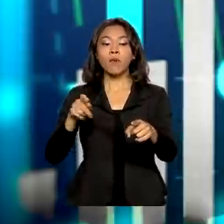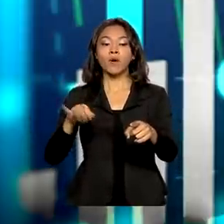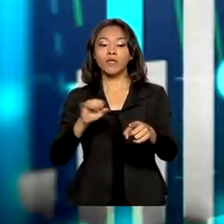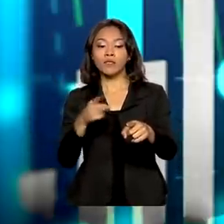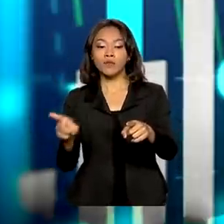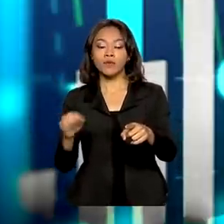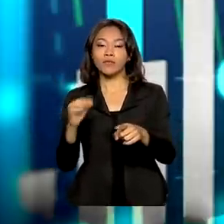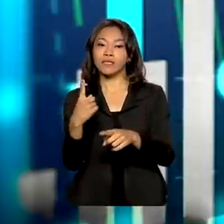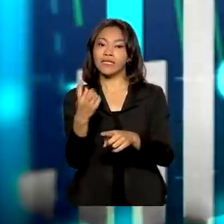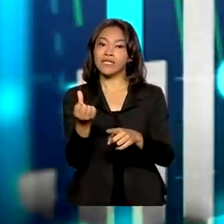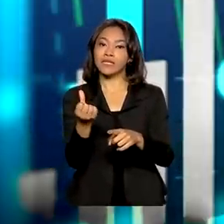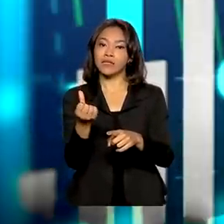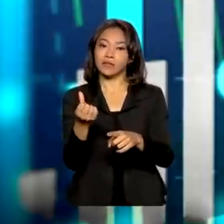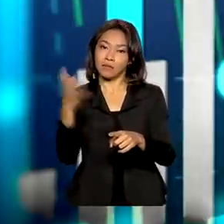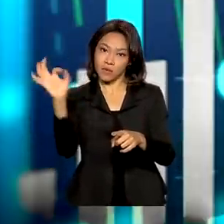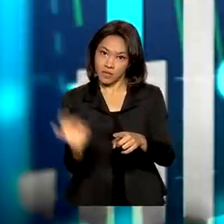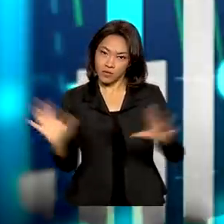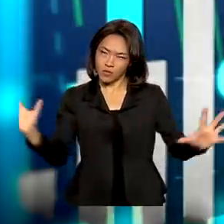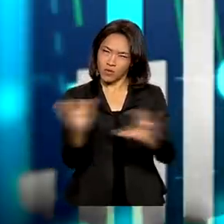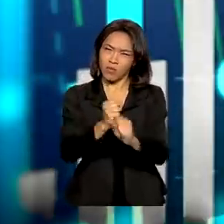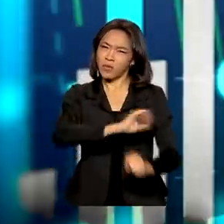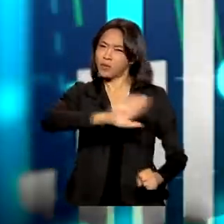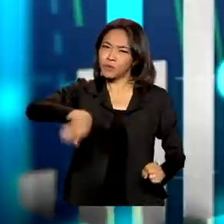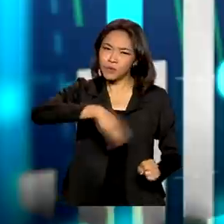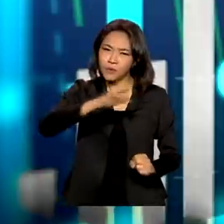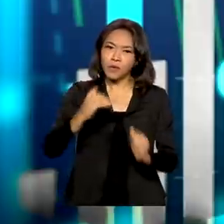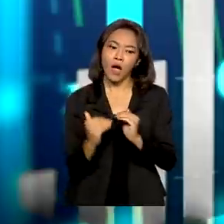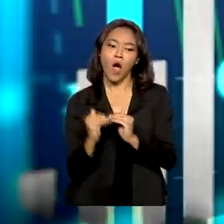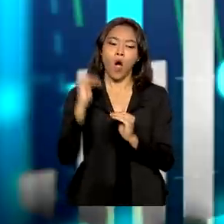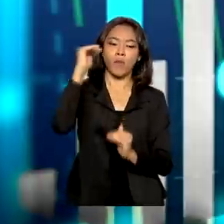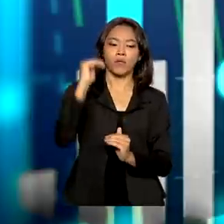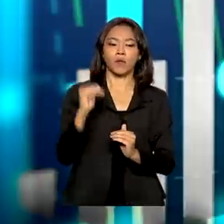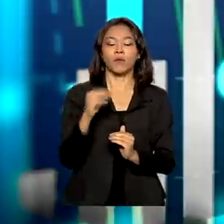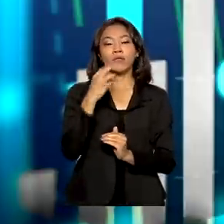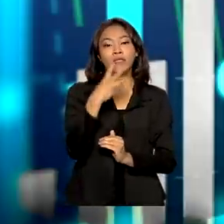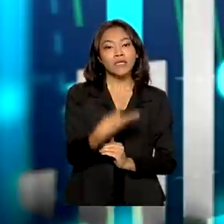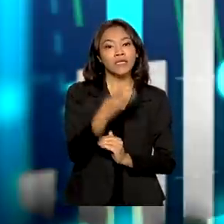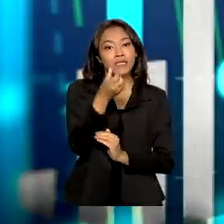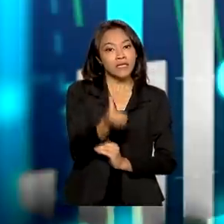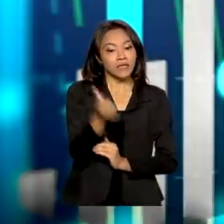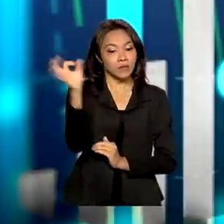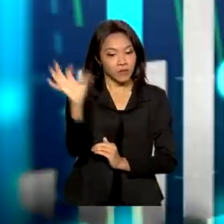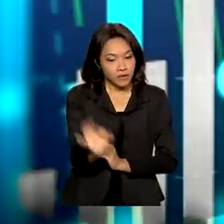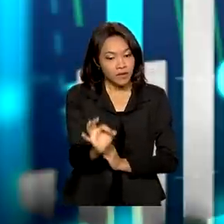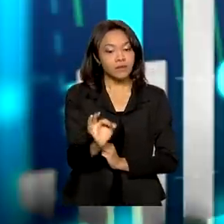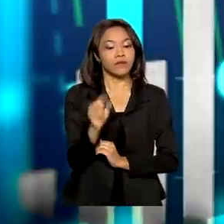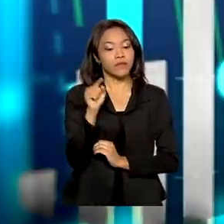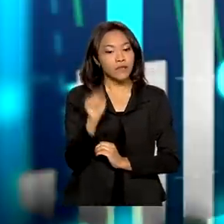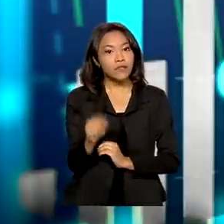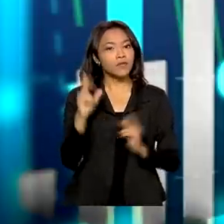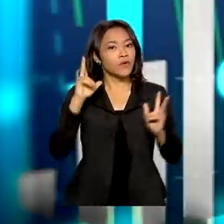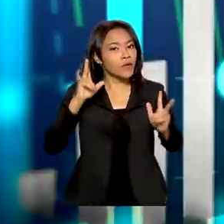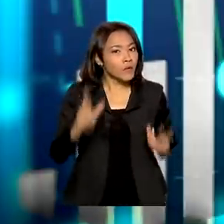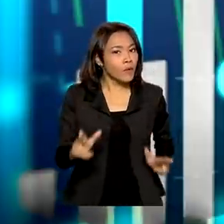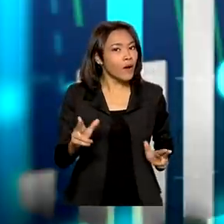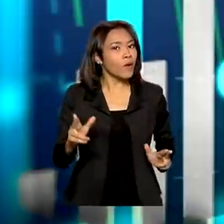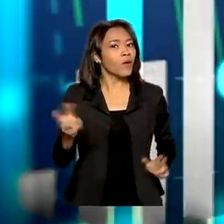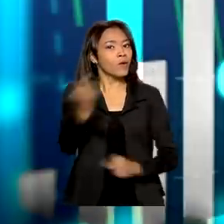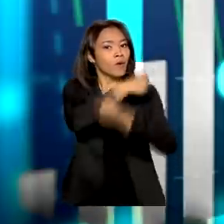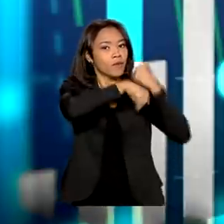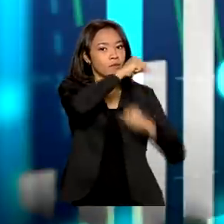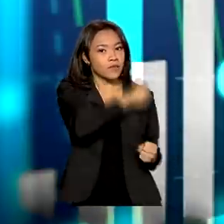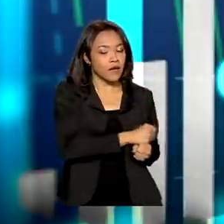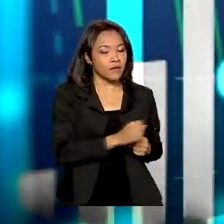16%. No total, a corrente de comércio cresceu 36%, que foi muito semelhante ao aumento das exportações do ano passado.